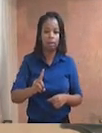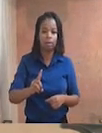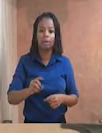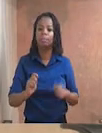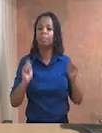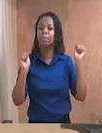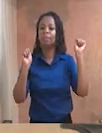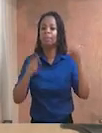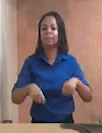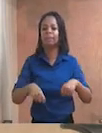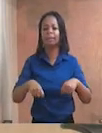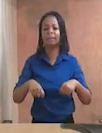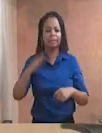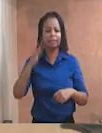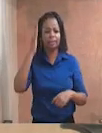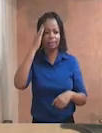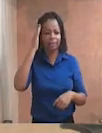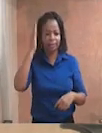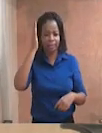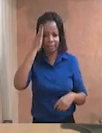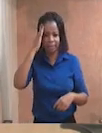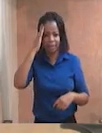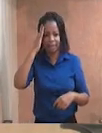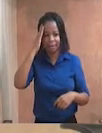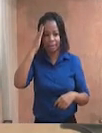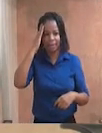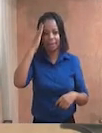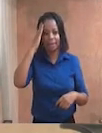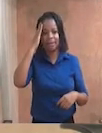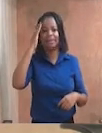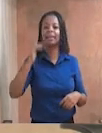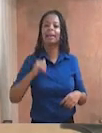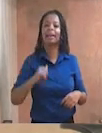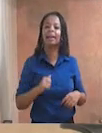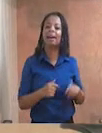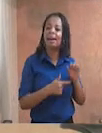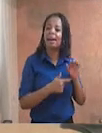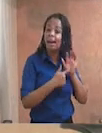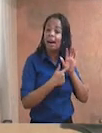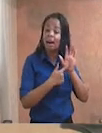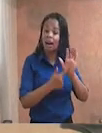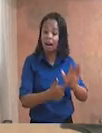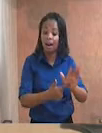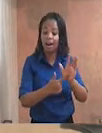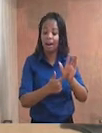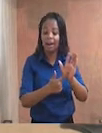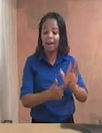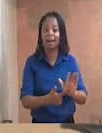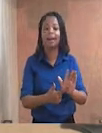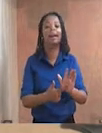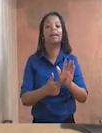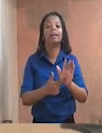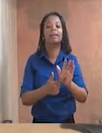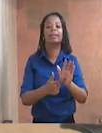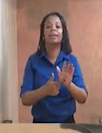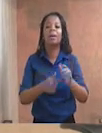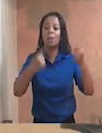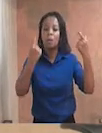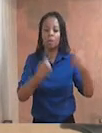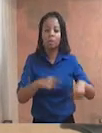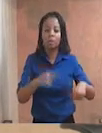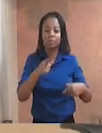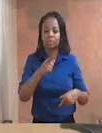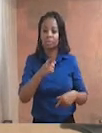impreincrível podendo ser exitido contra os pais ou seus